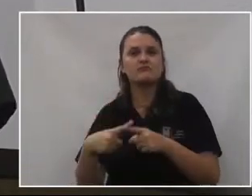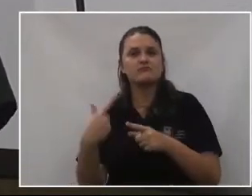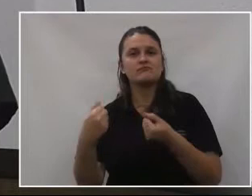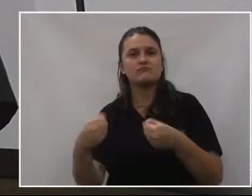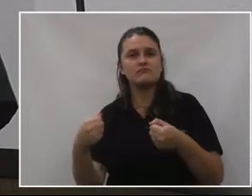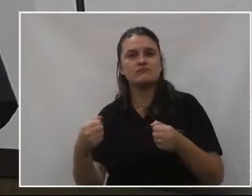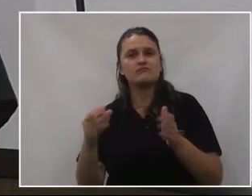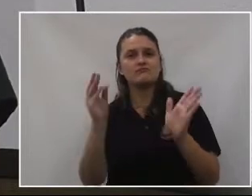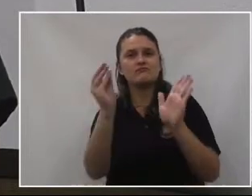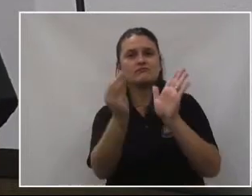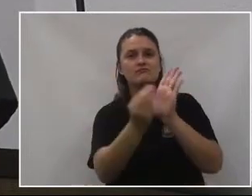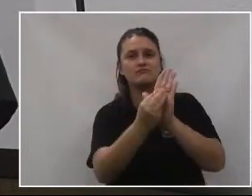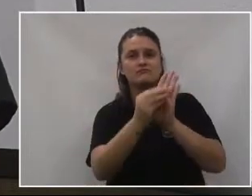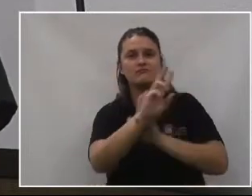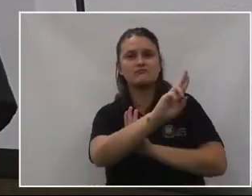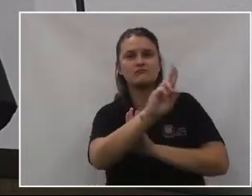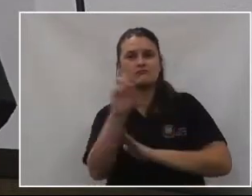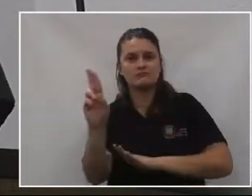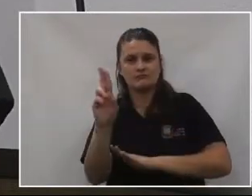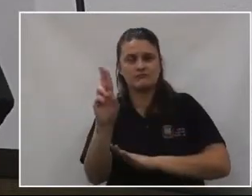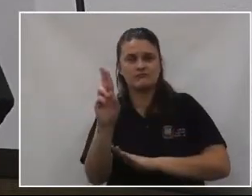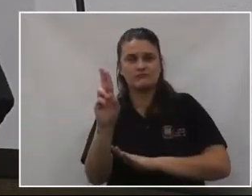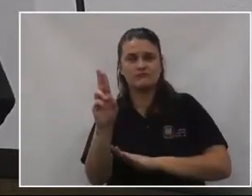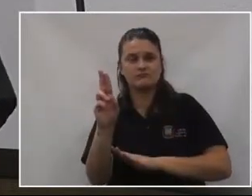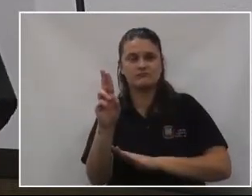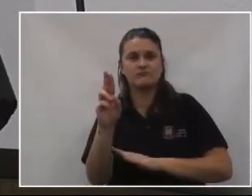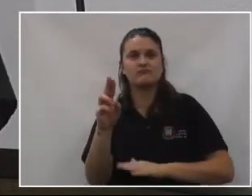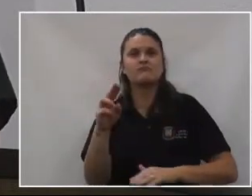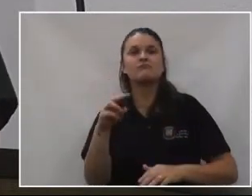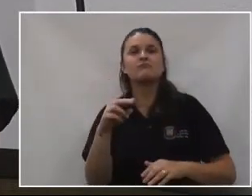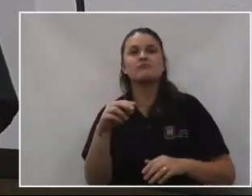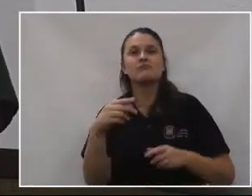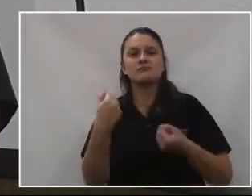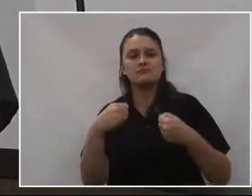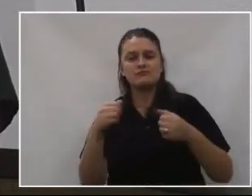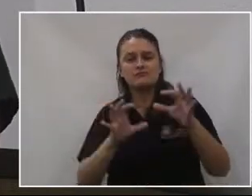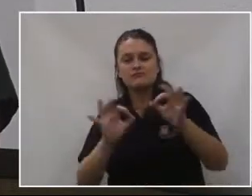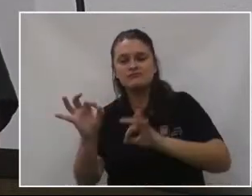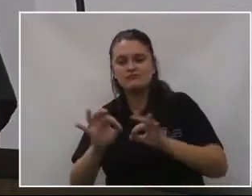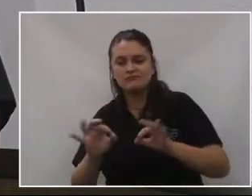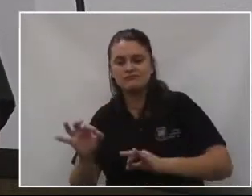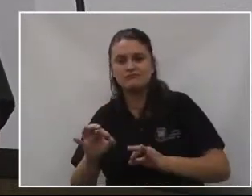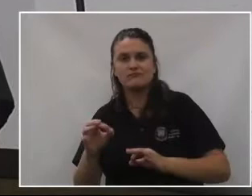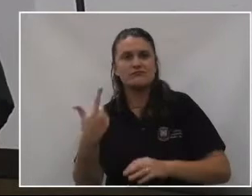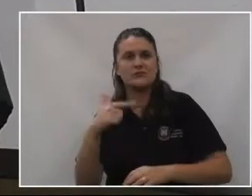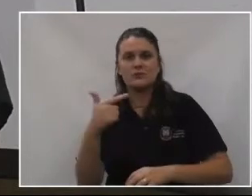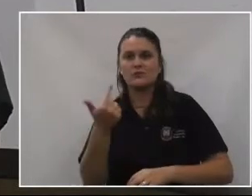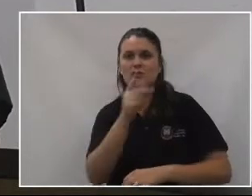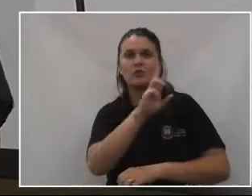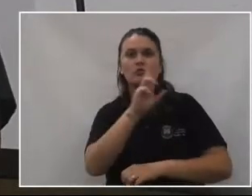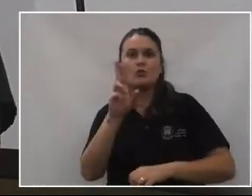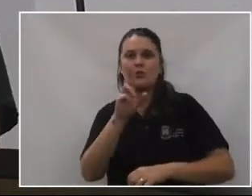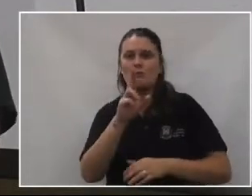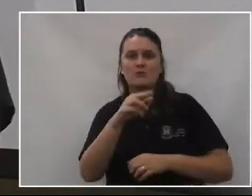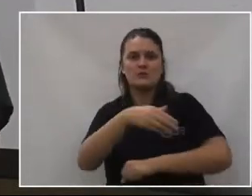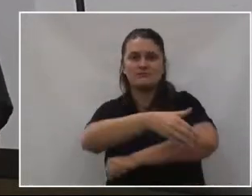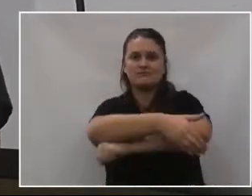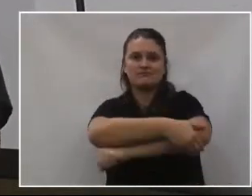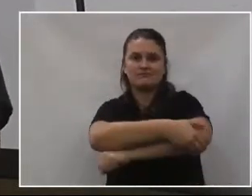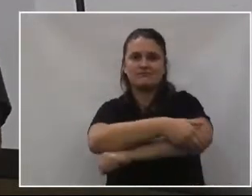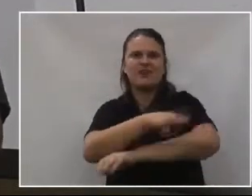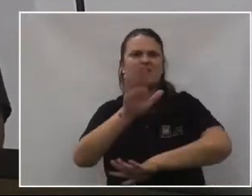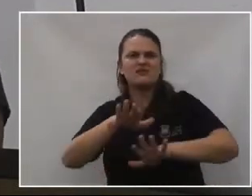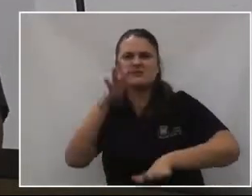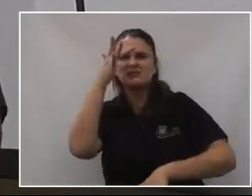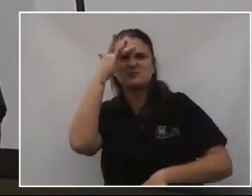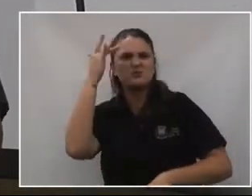tentar dar uma revitalizada, pois a praça não está nem com o nome lá, sabe? Então, são poucos que